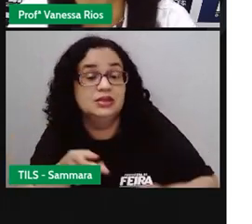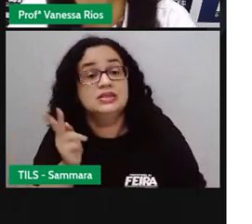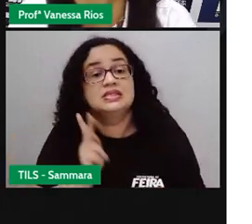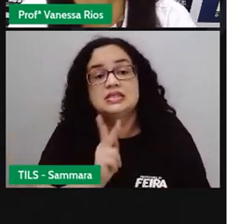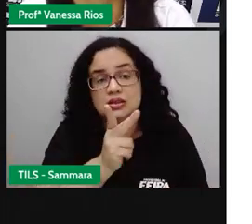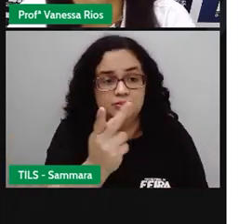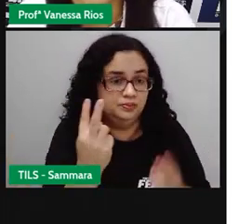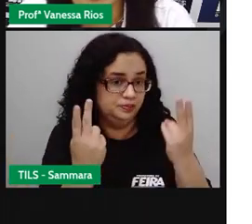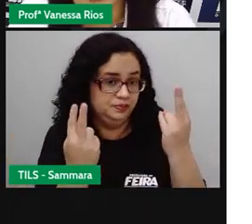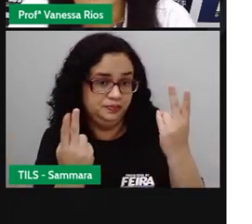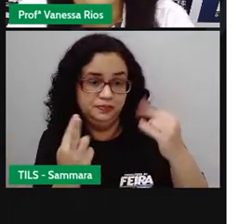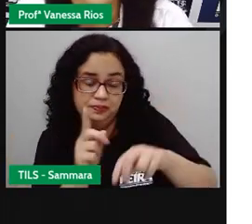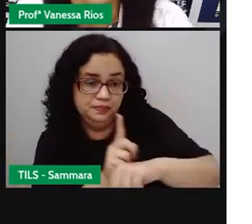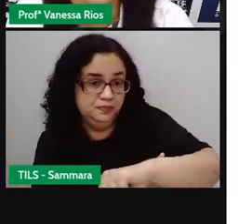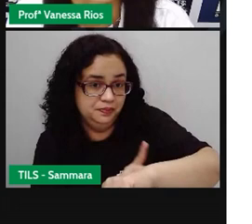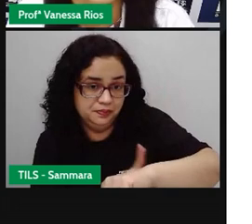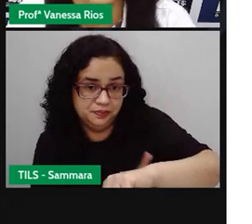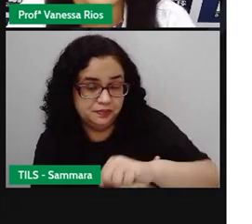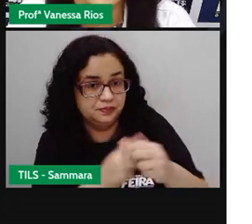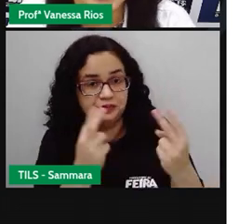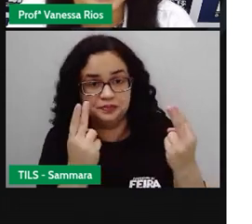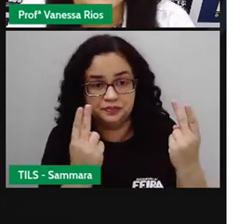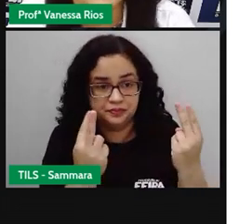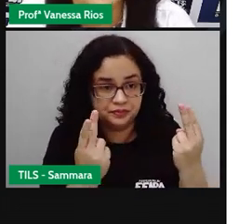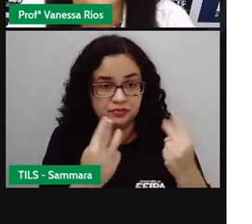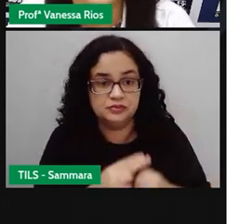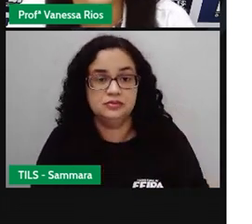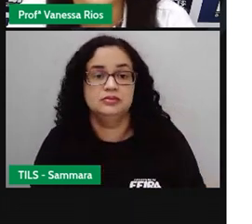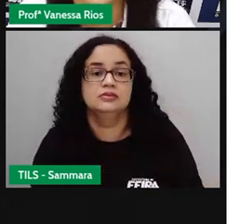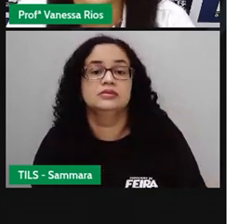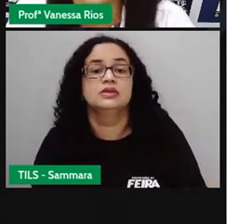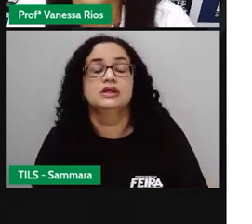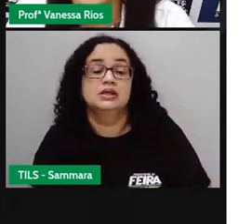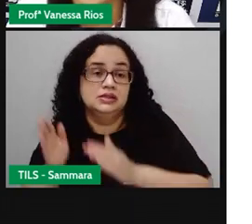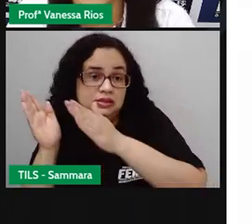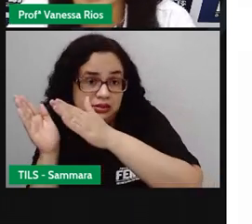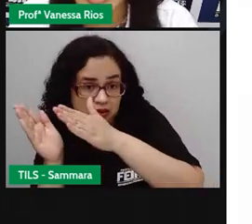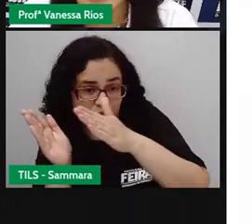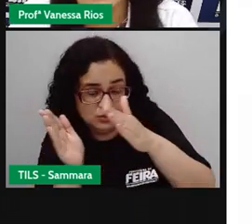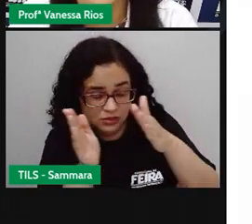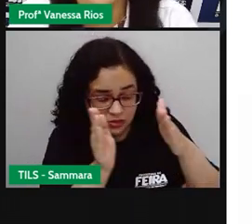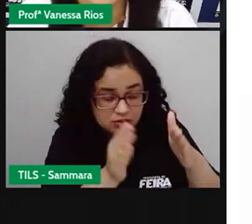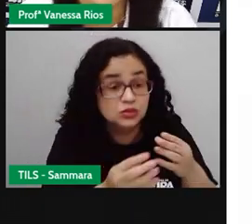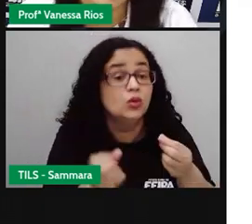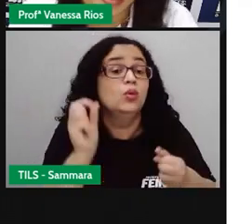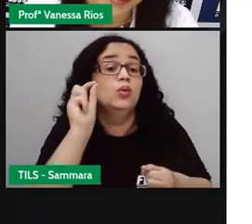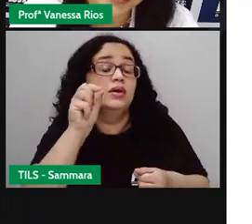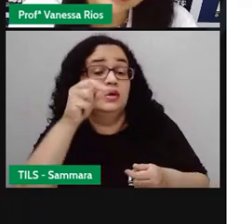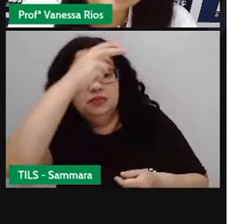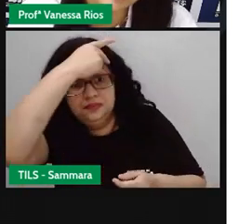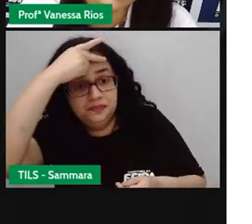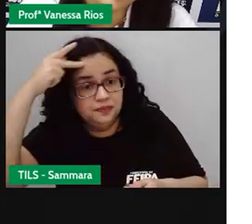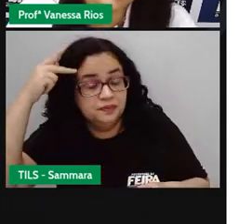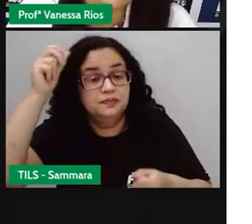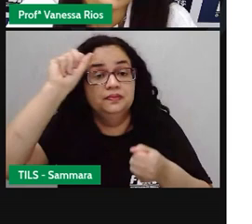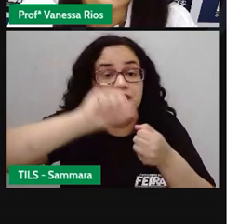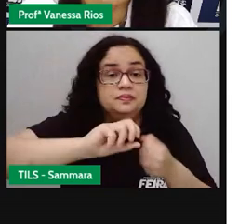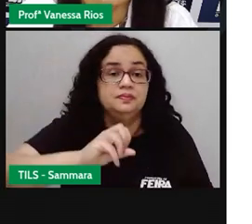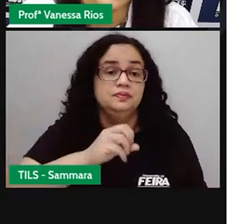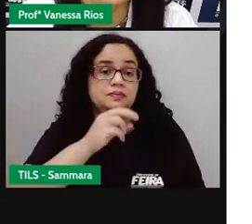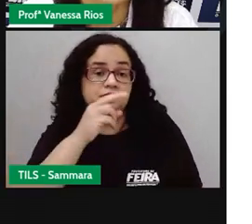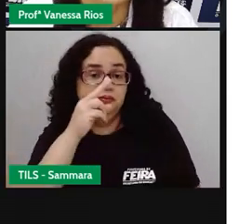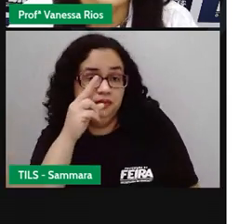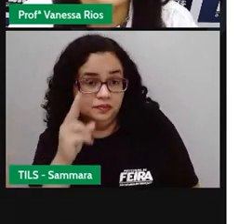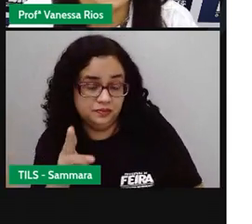sempre do mesmo modo. Também está relacionada à sequência de atividades ou etapas, ou